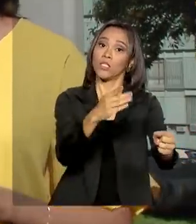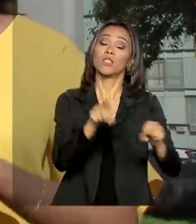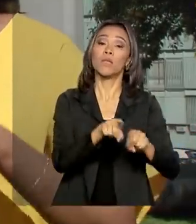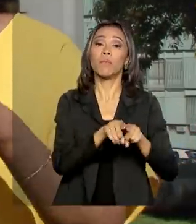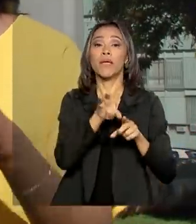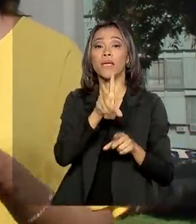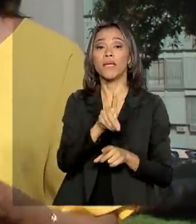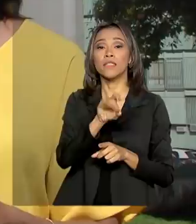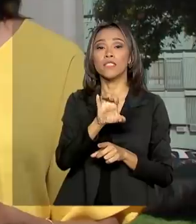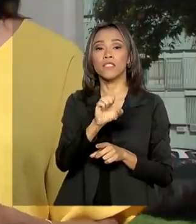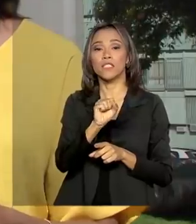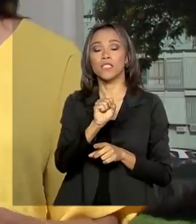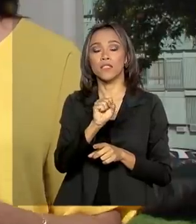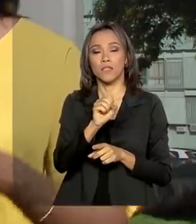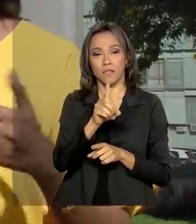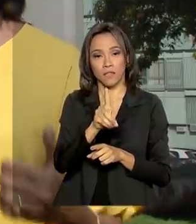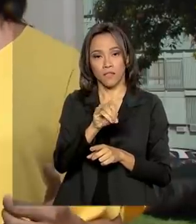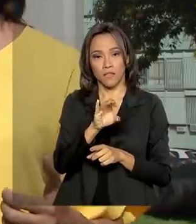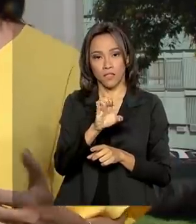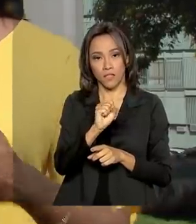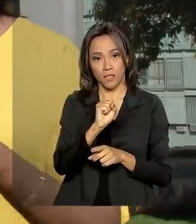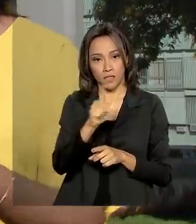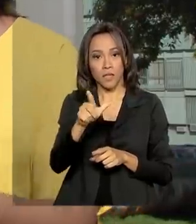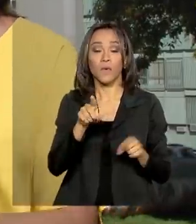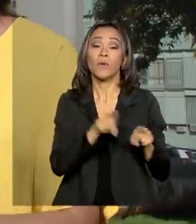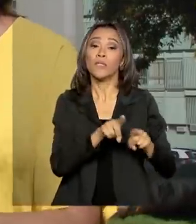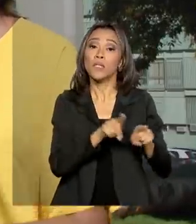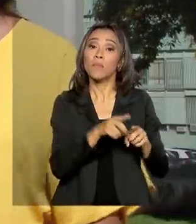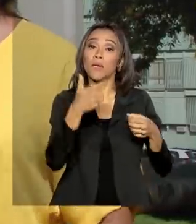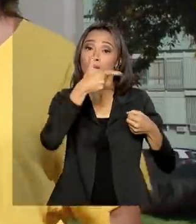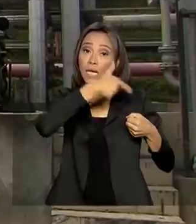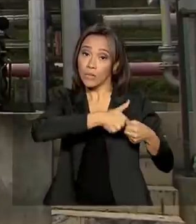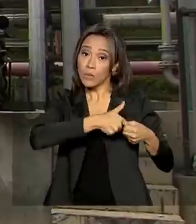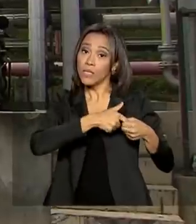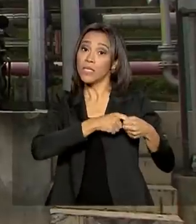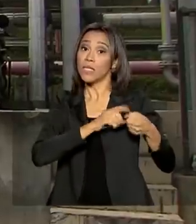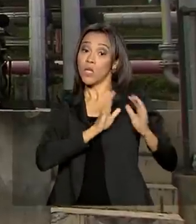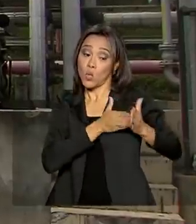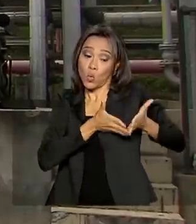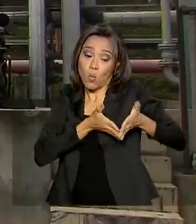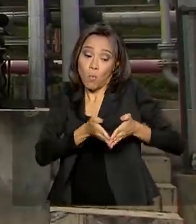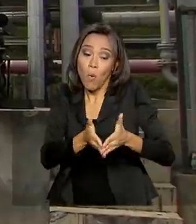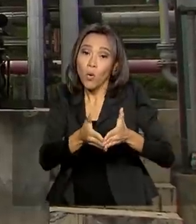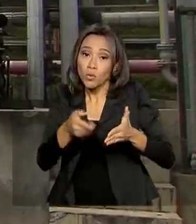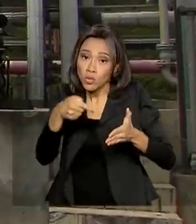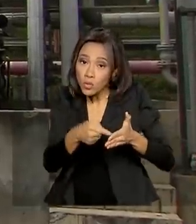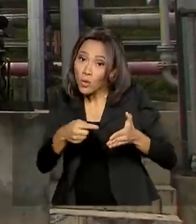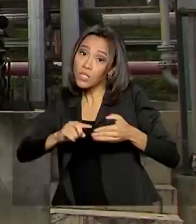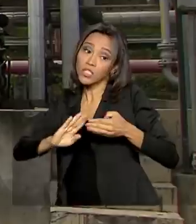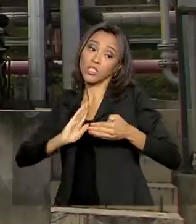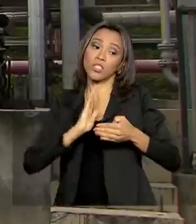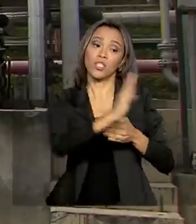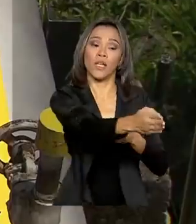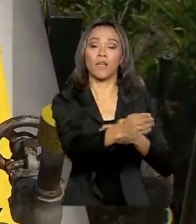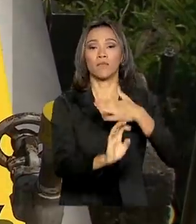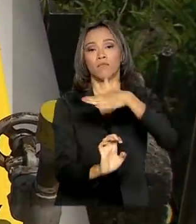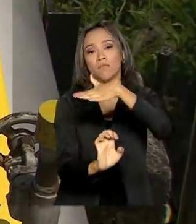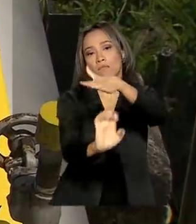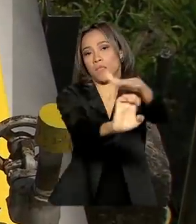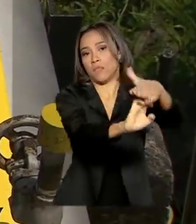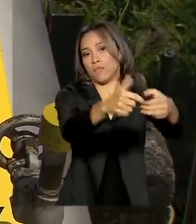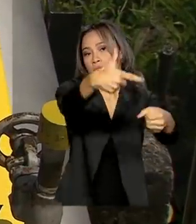diesel e gasolina importada do porto aos postos. Uma norma da Agência Nacional de Petróleo